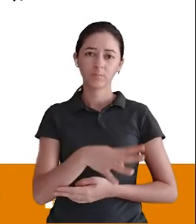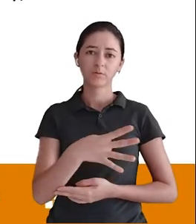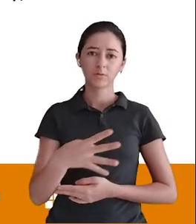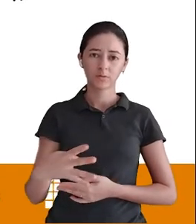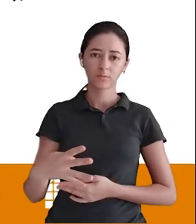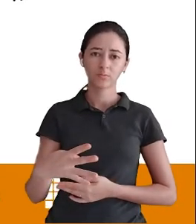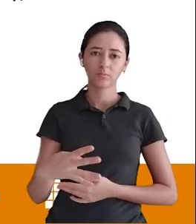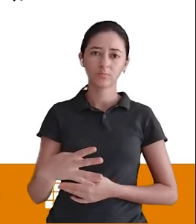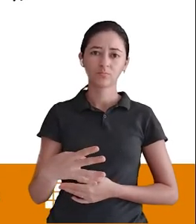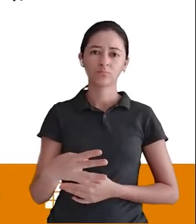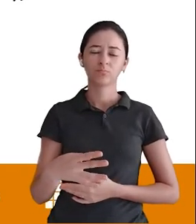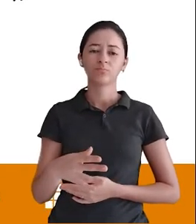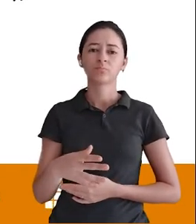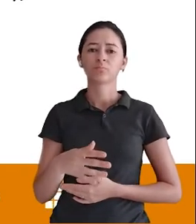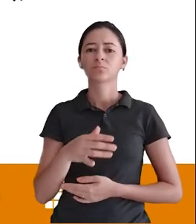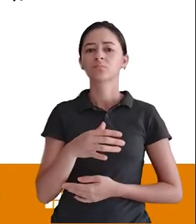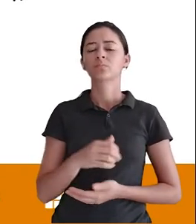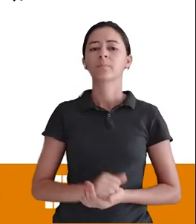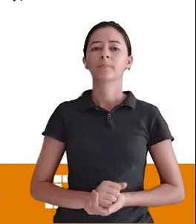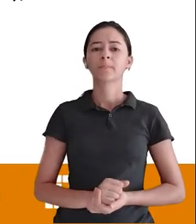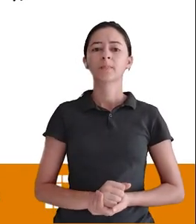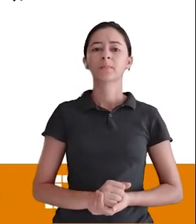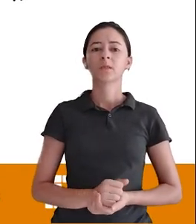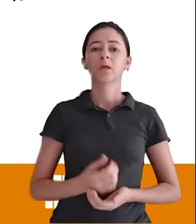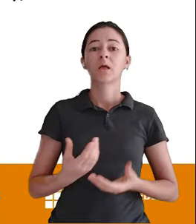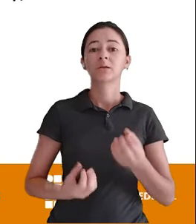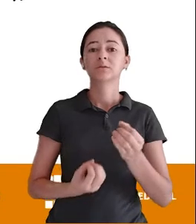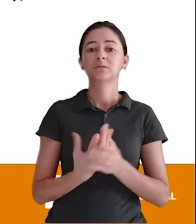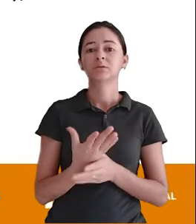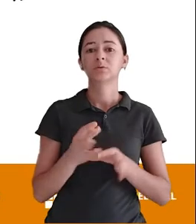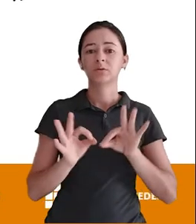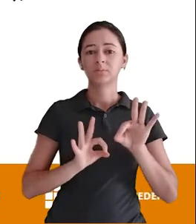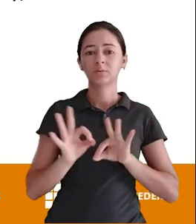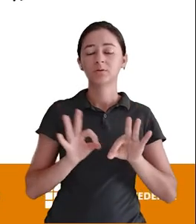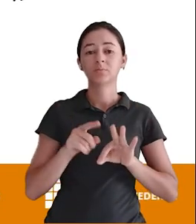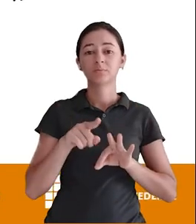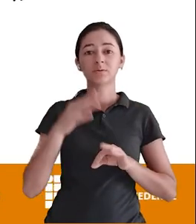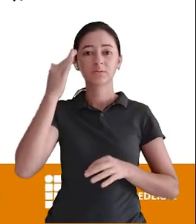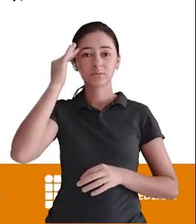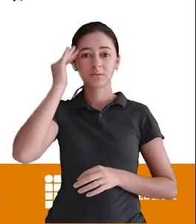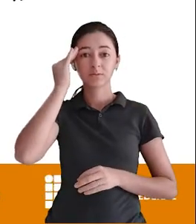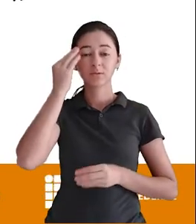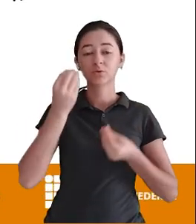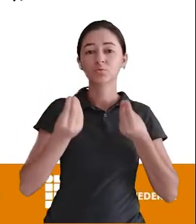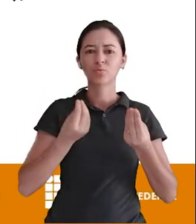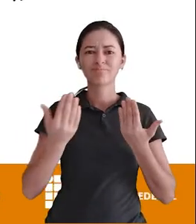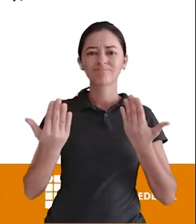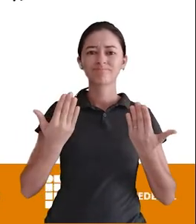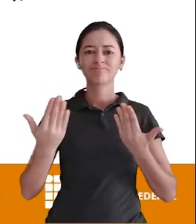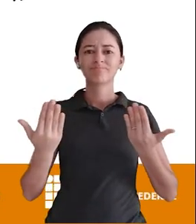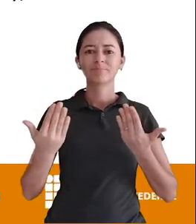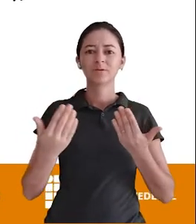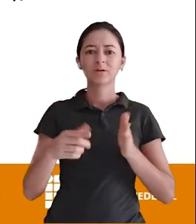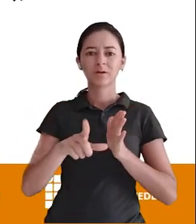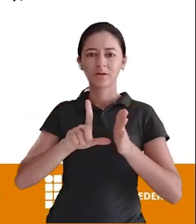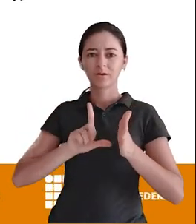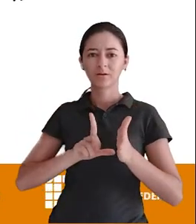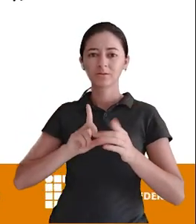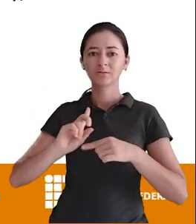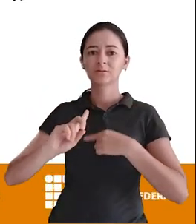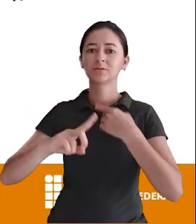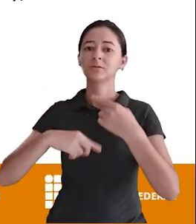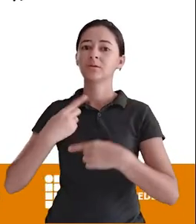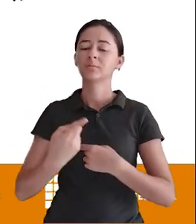supor que eu teria aqui A forma de criação da tabela Só para exemplificar Como ficaria Como é que foi criada a tabela A tabela foi